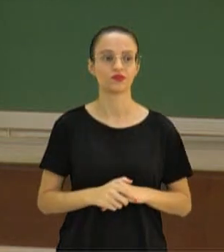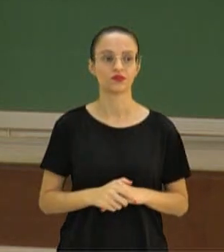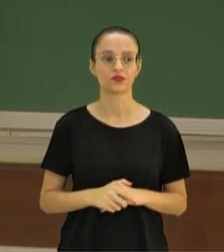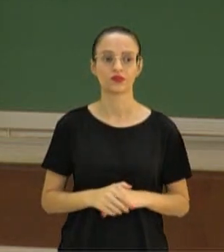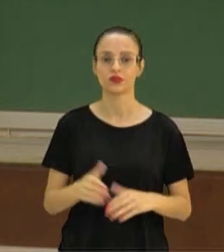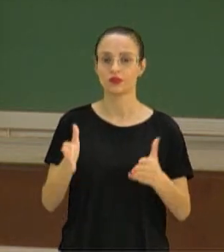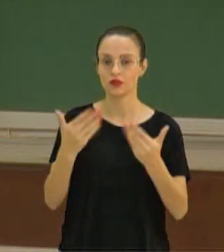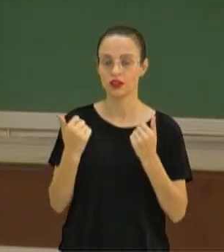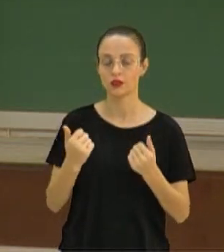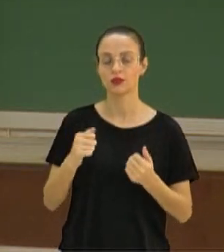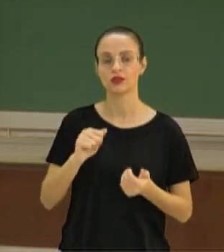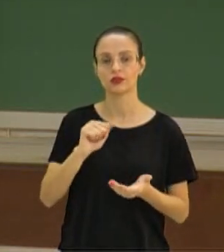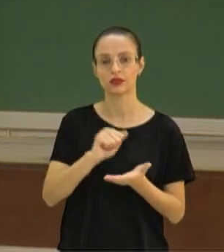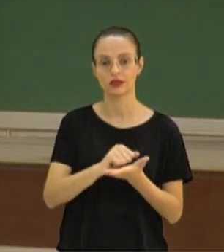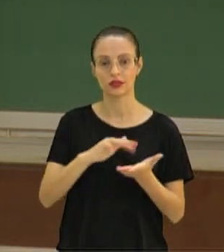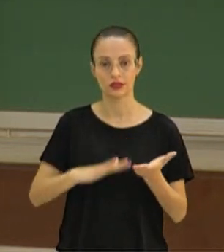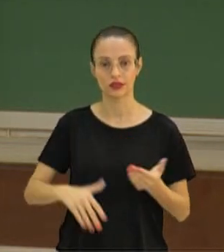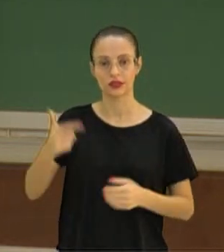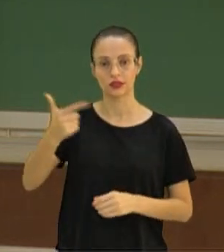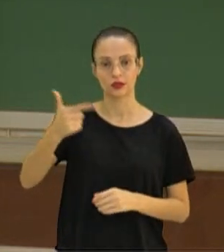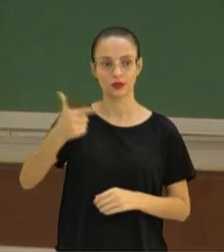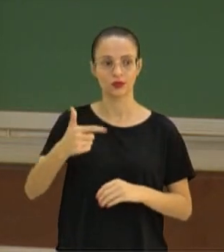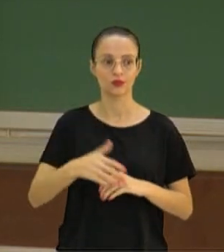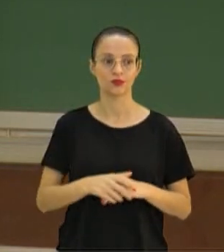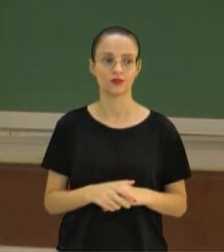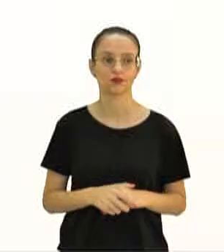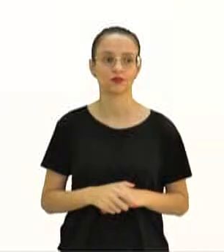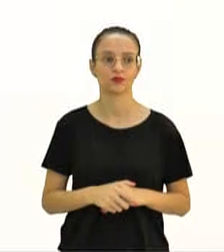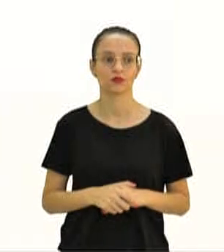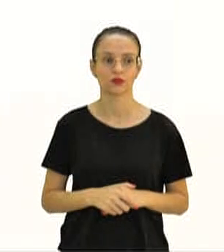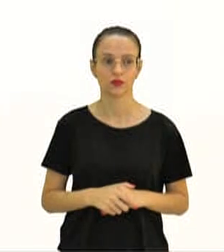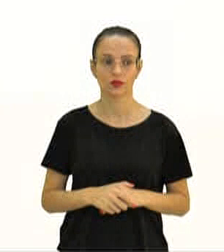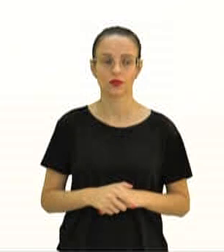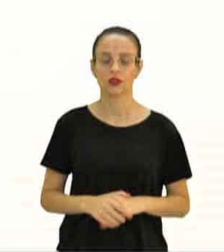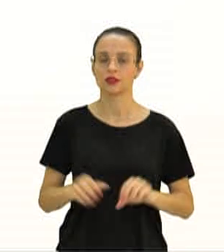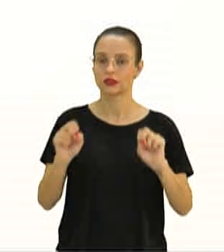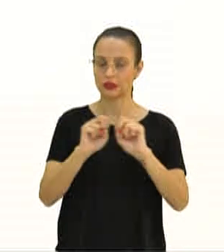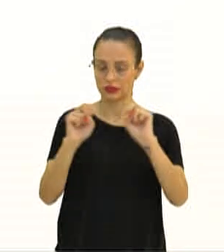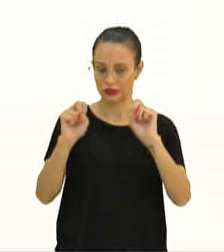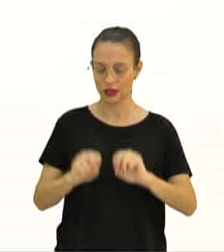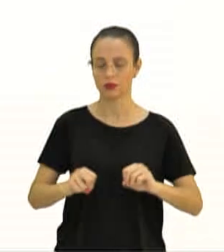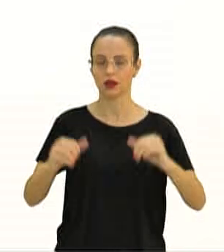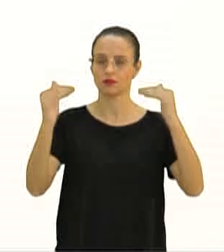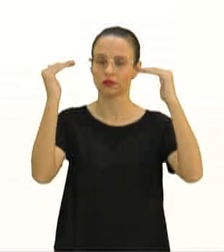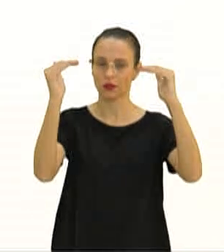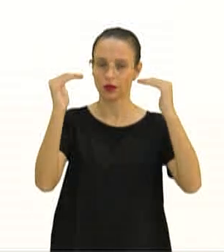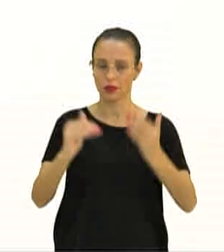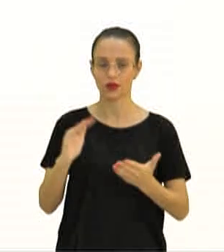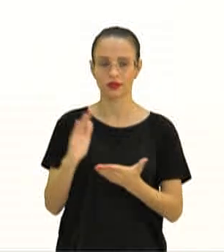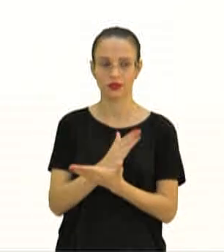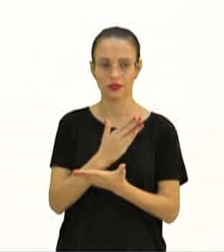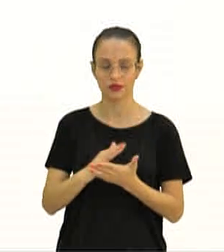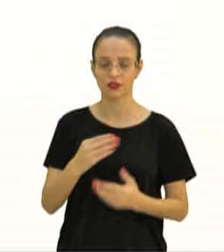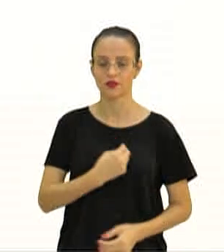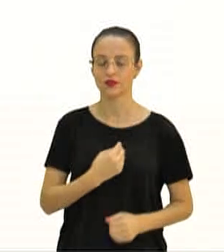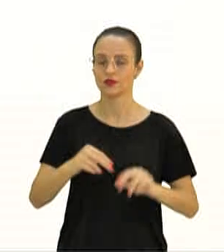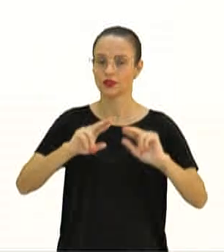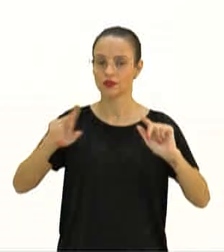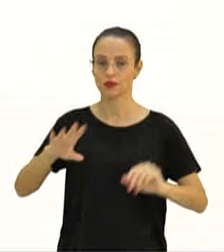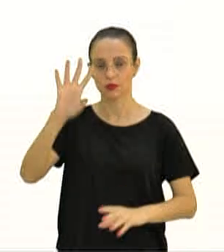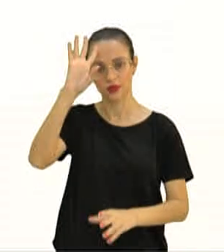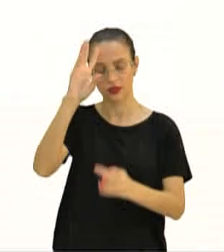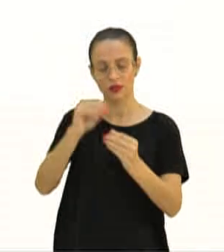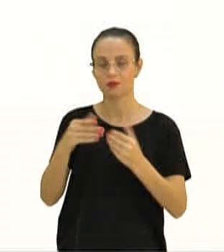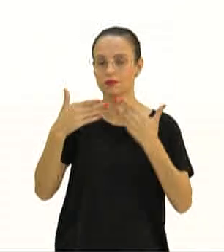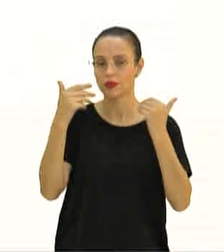Vamos ao nosso segundo exercício aqui. Os sistemas de classificação dos seres vivos foram criados para melhor compreensão da